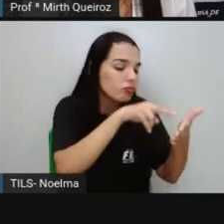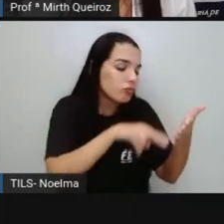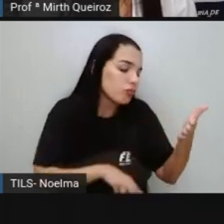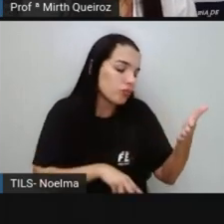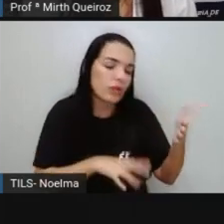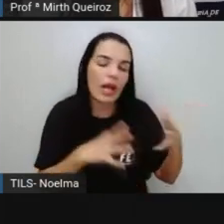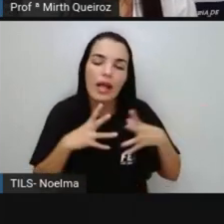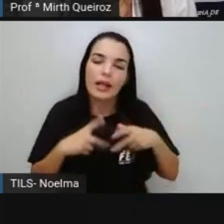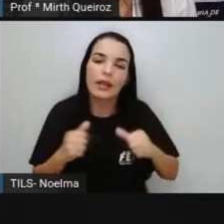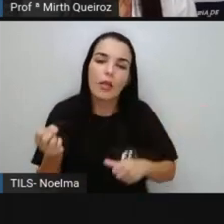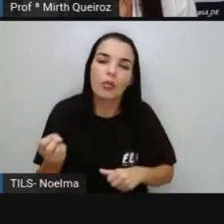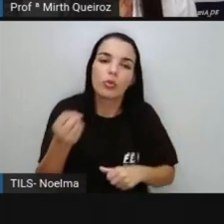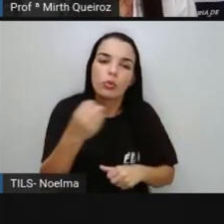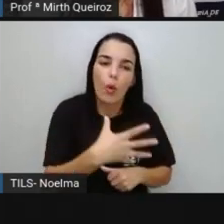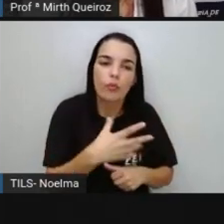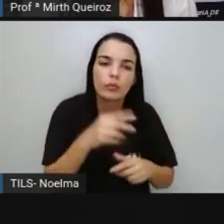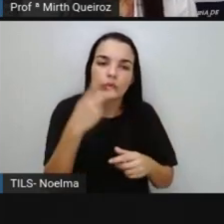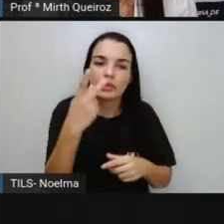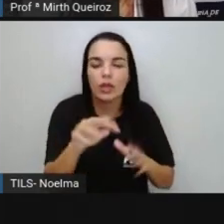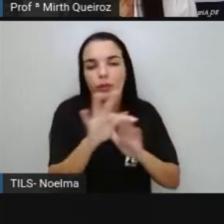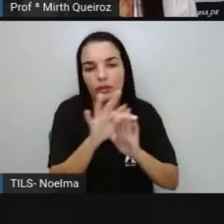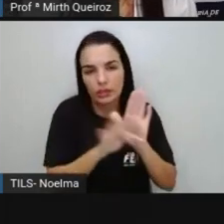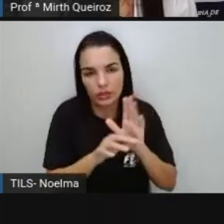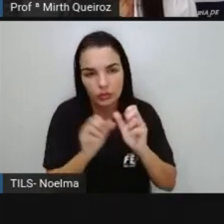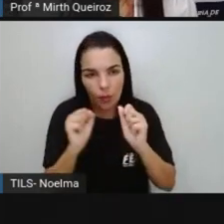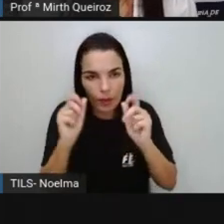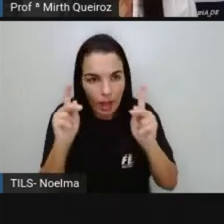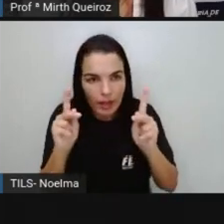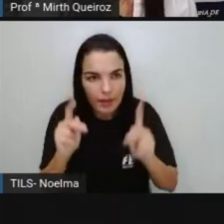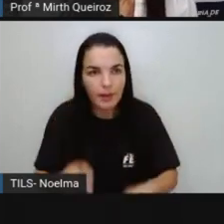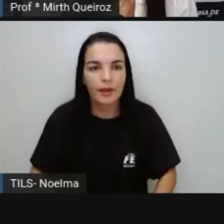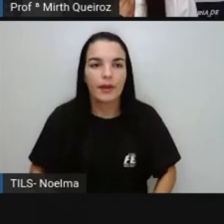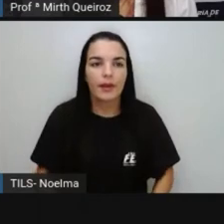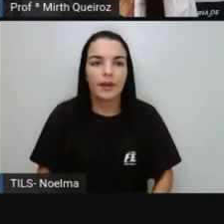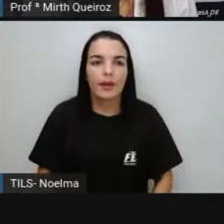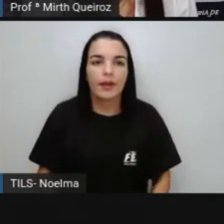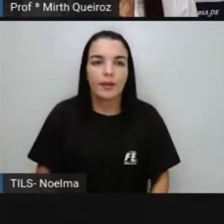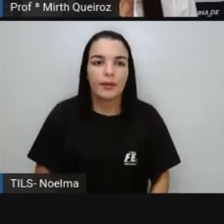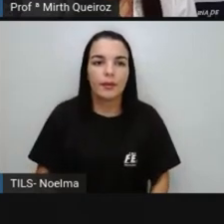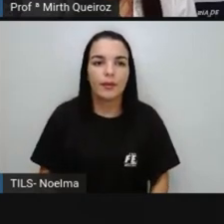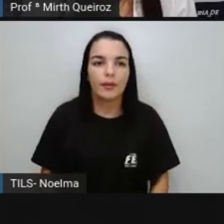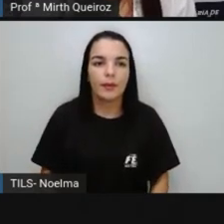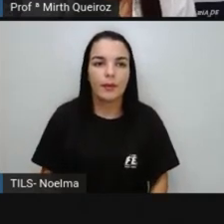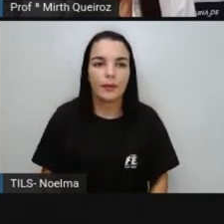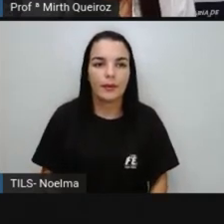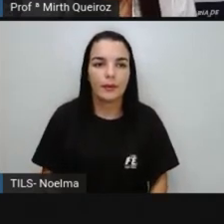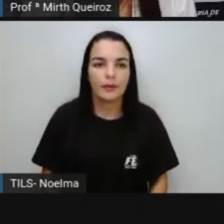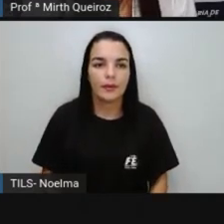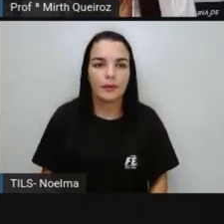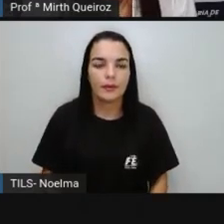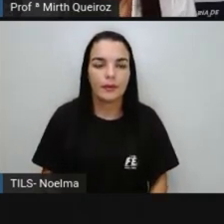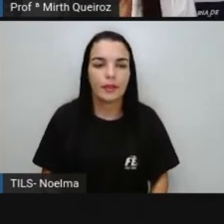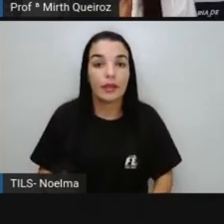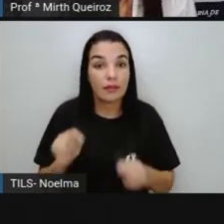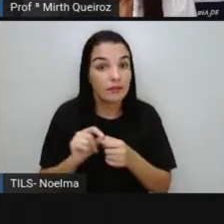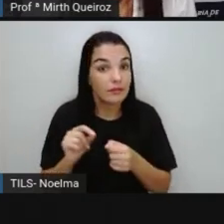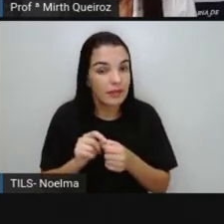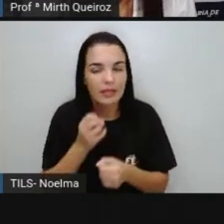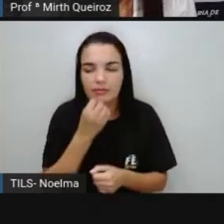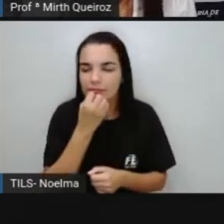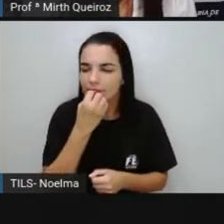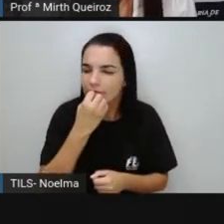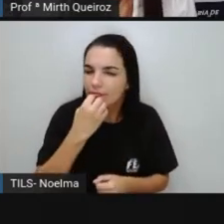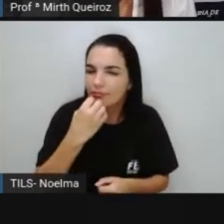passando a limpo o seu texto, tá? Faça com bastante capricho, com